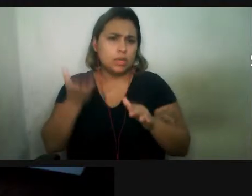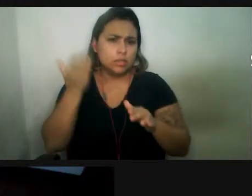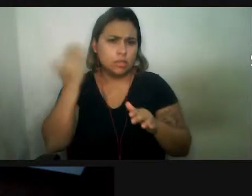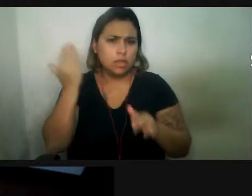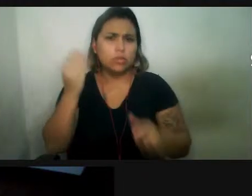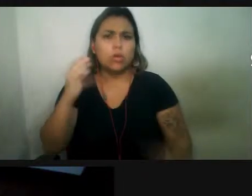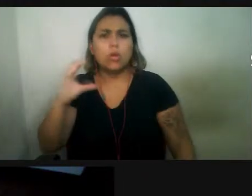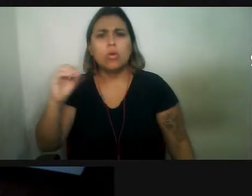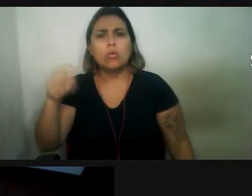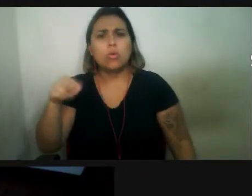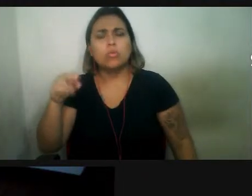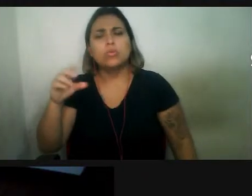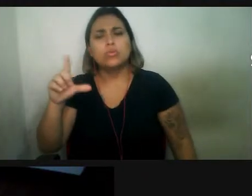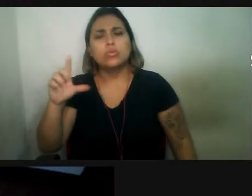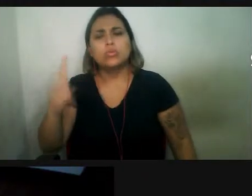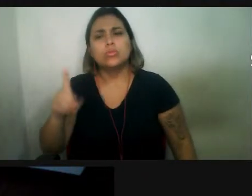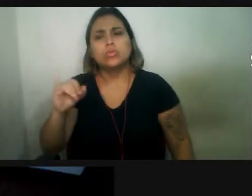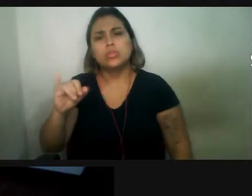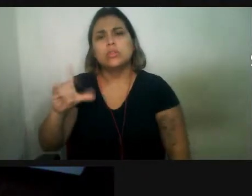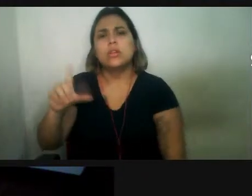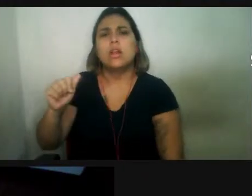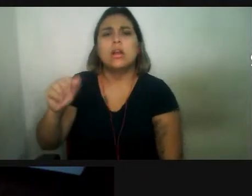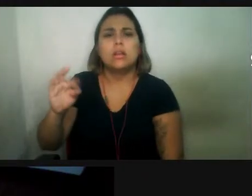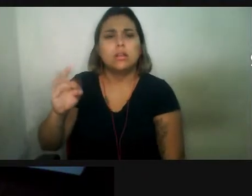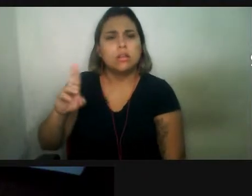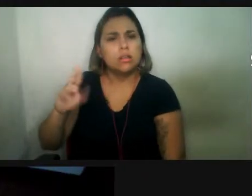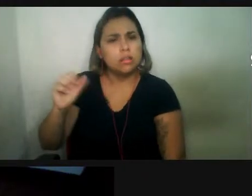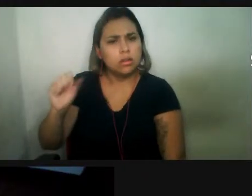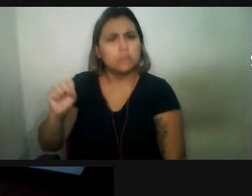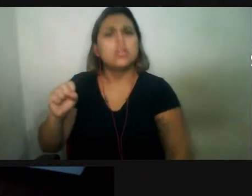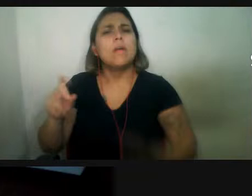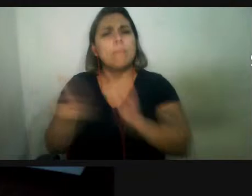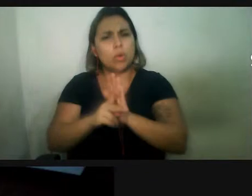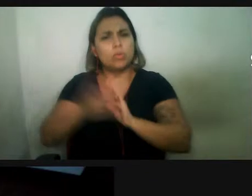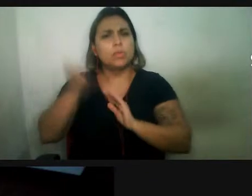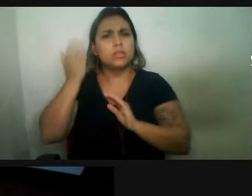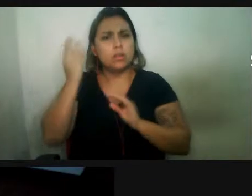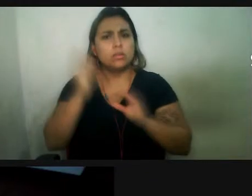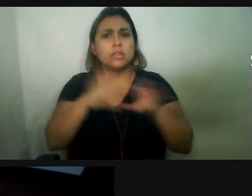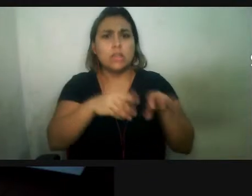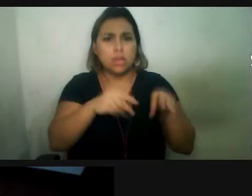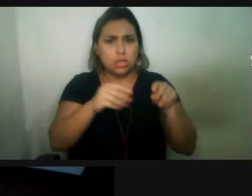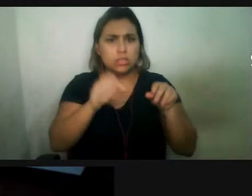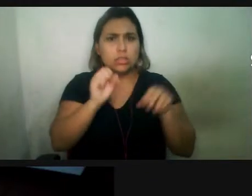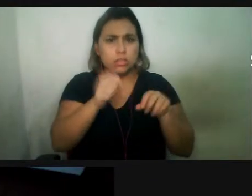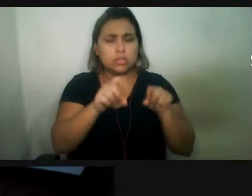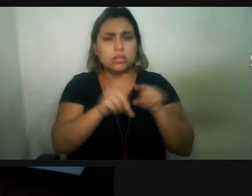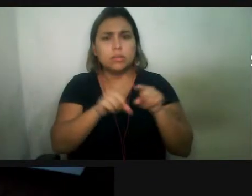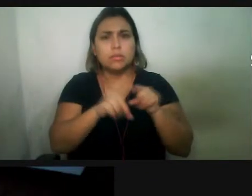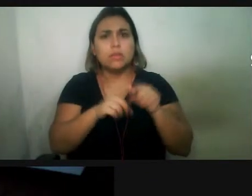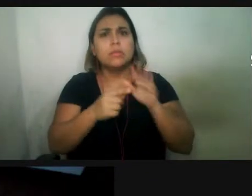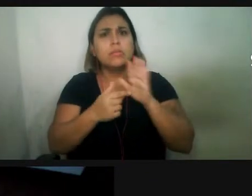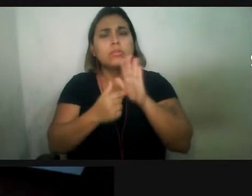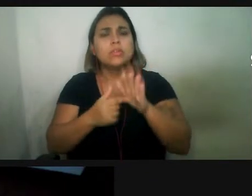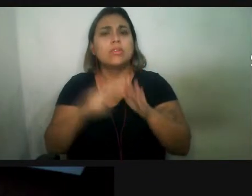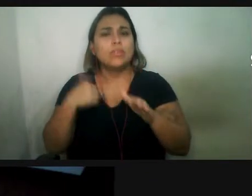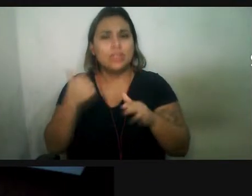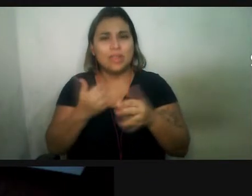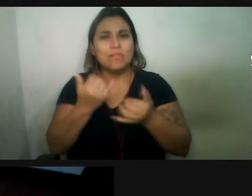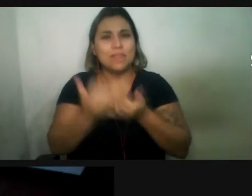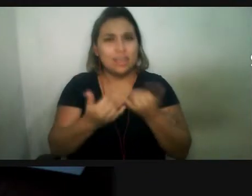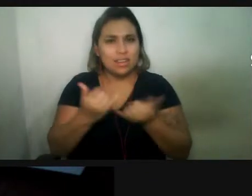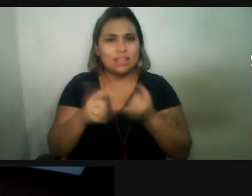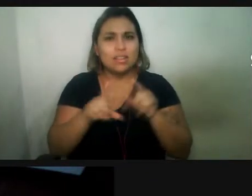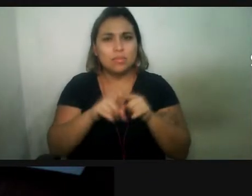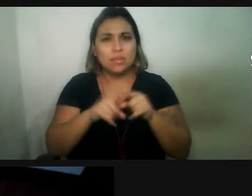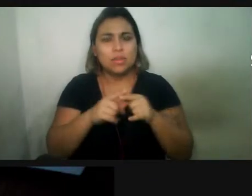animais terrestres e animais com cascos, né? Então, assim, a gente até brinca, tem um vídeo até que, na época,